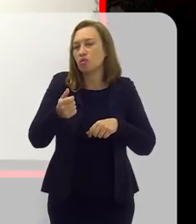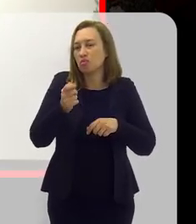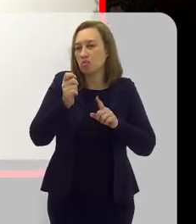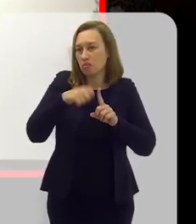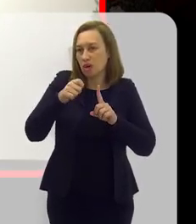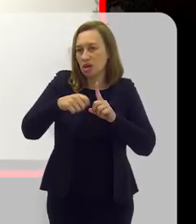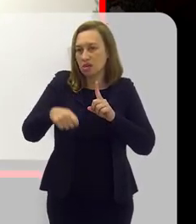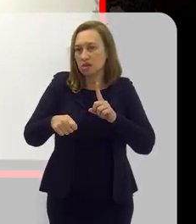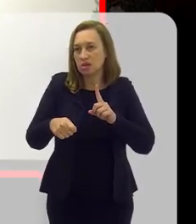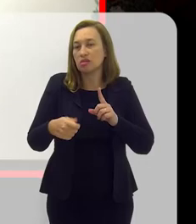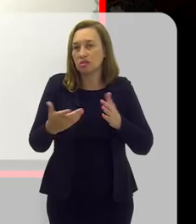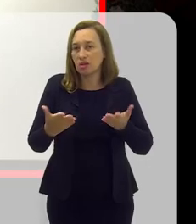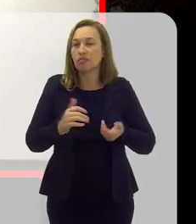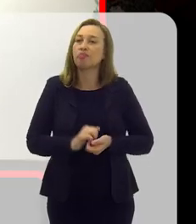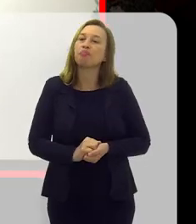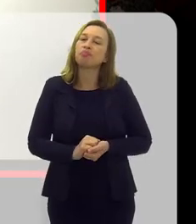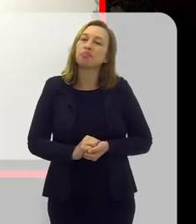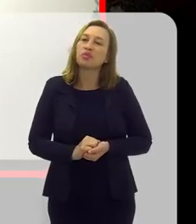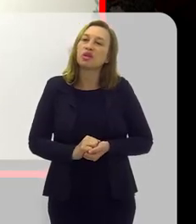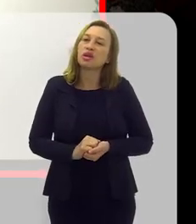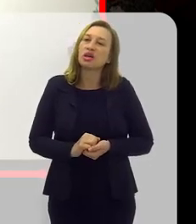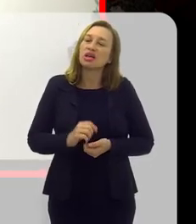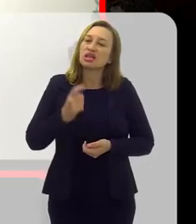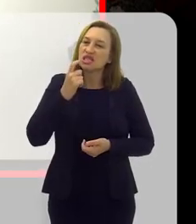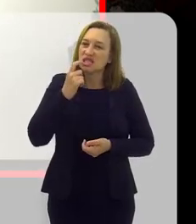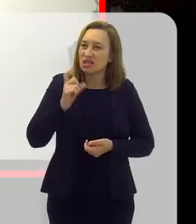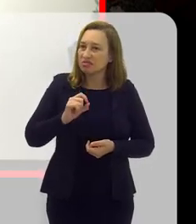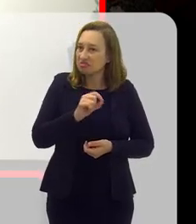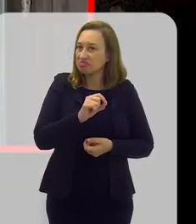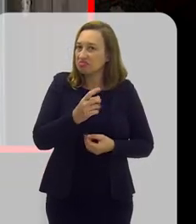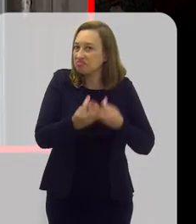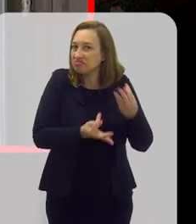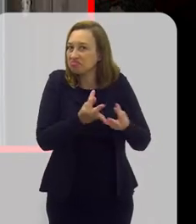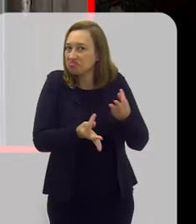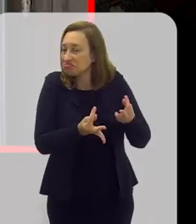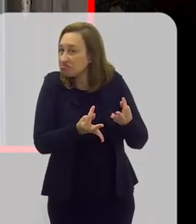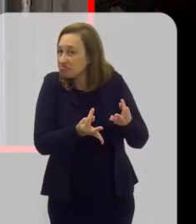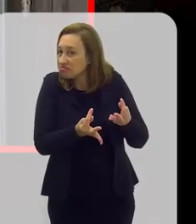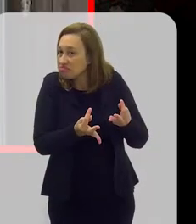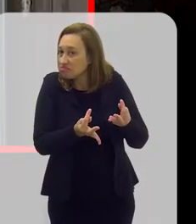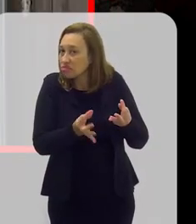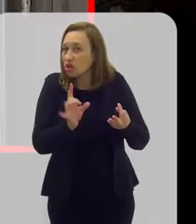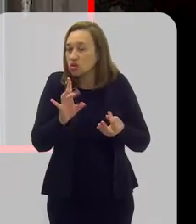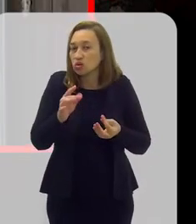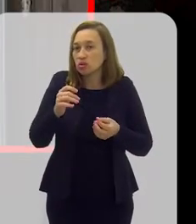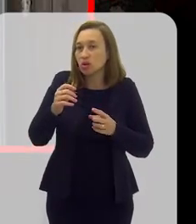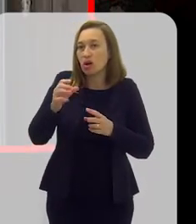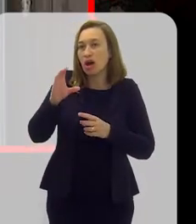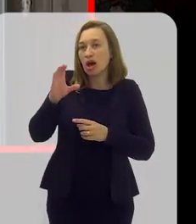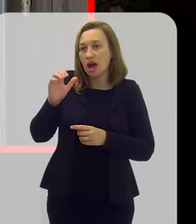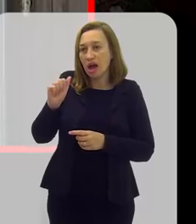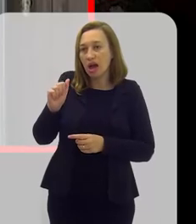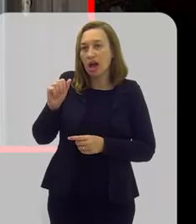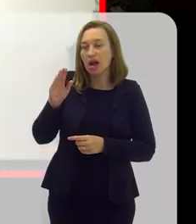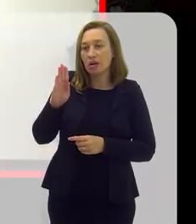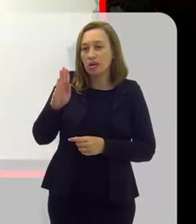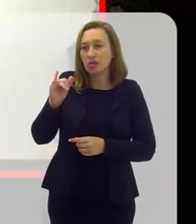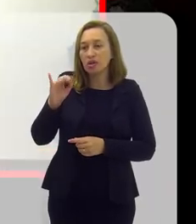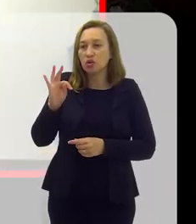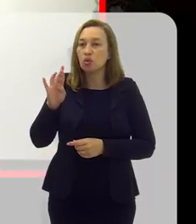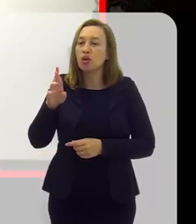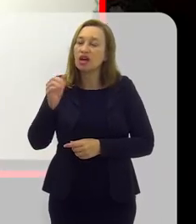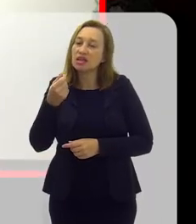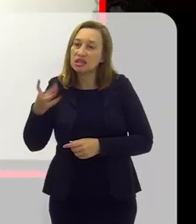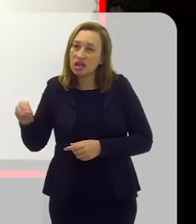ter uma lesão daquele jeito. E cárie não se trata. O tratamento é a obturação, é o do dentista, né? Não